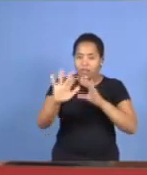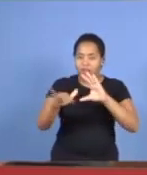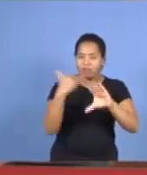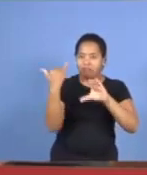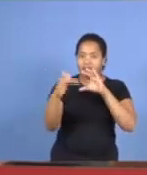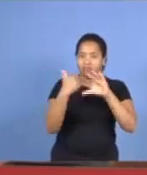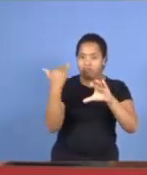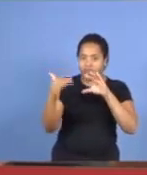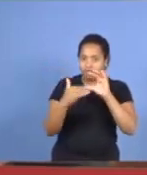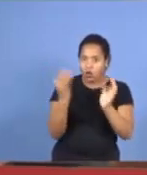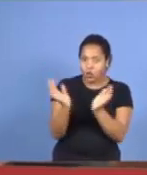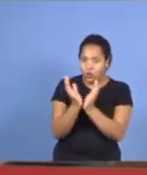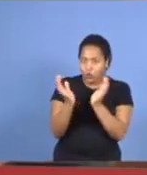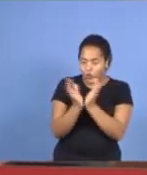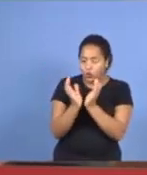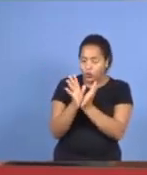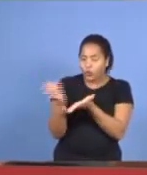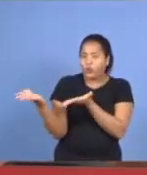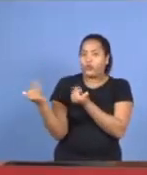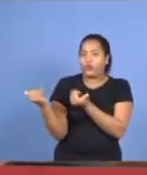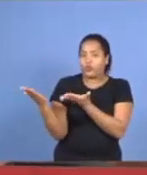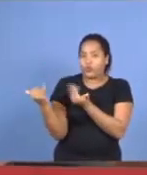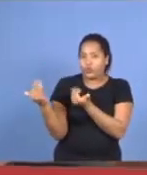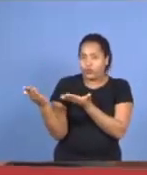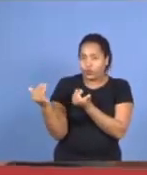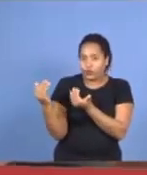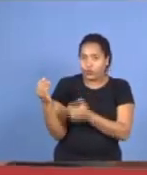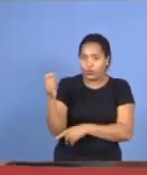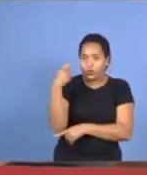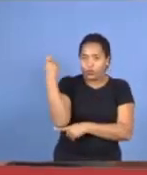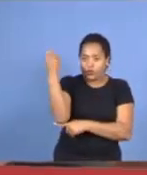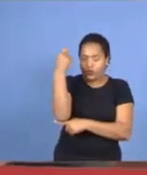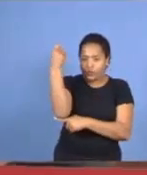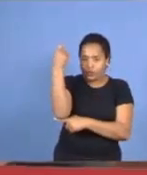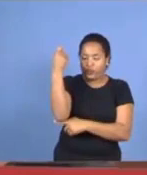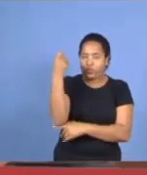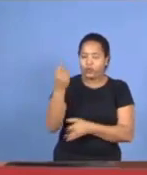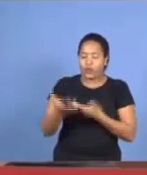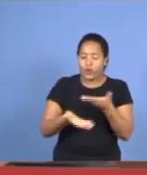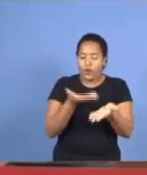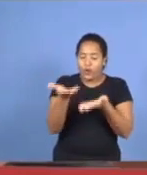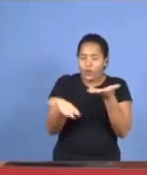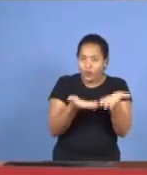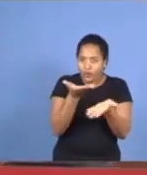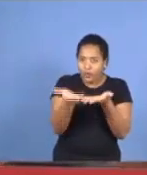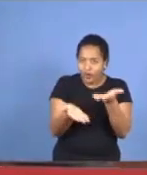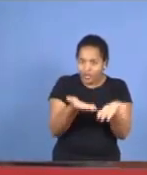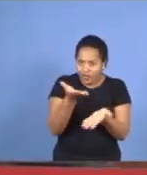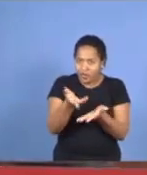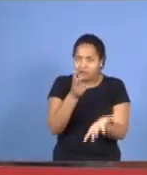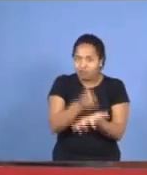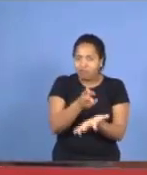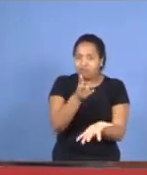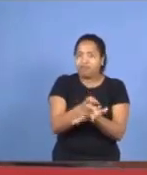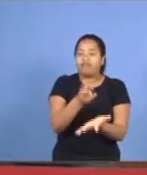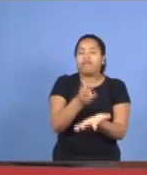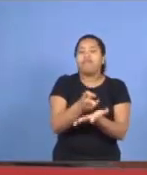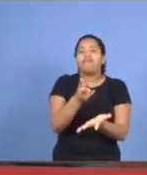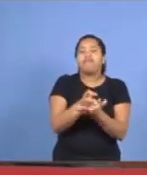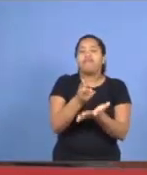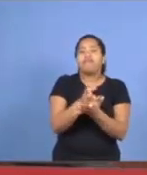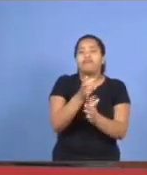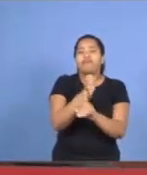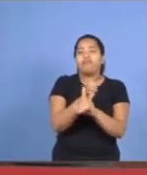daquela cidade de Novo Hamburgo, no Rio Grande do Sul, participando ativamente do trabalho aqui da Escola